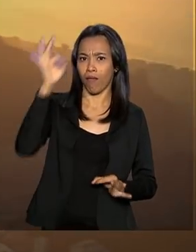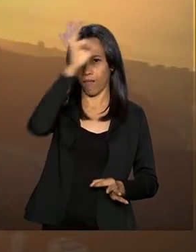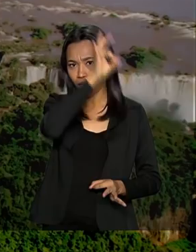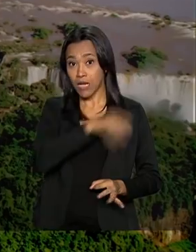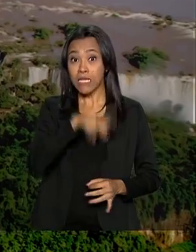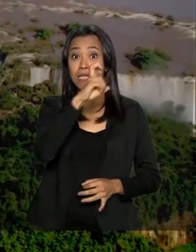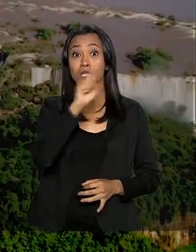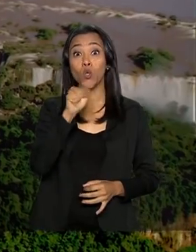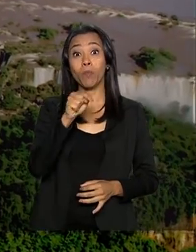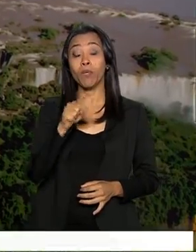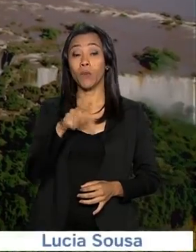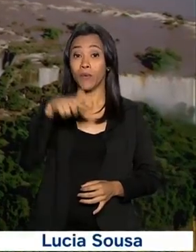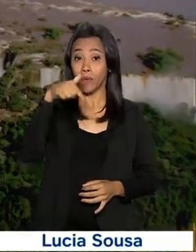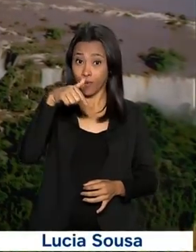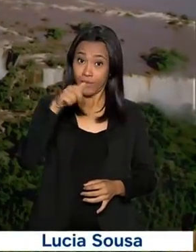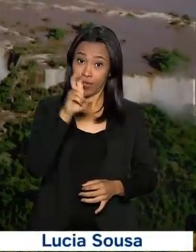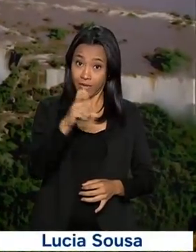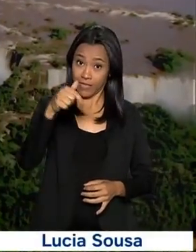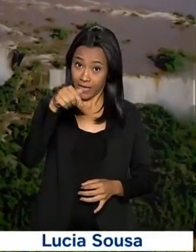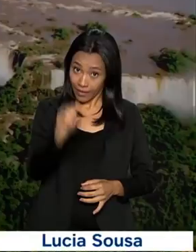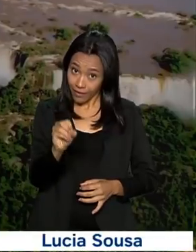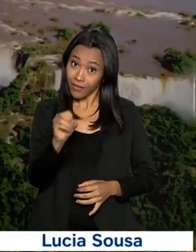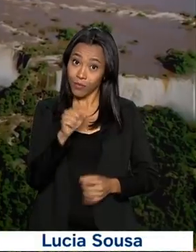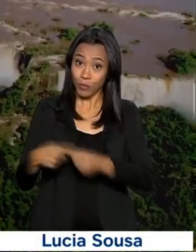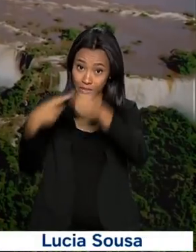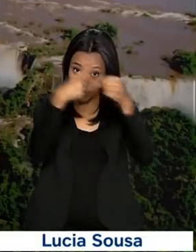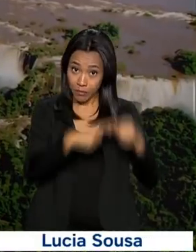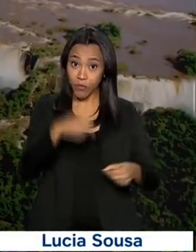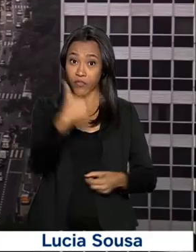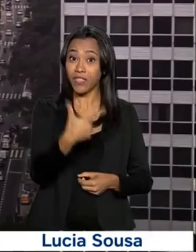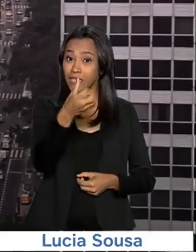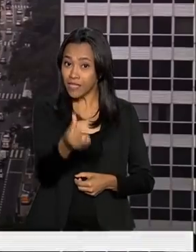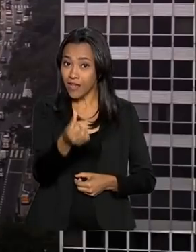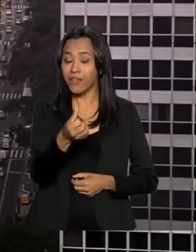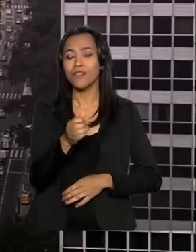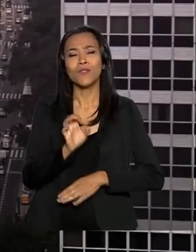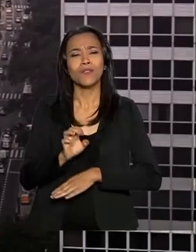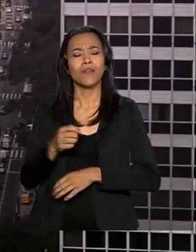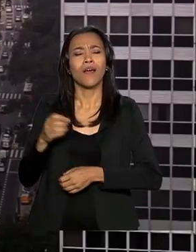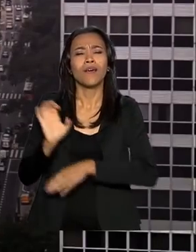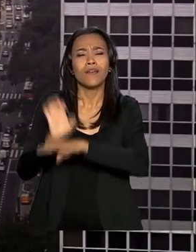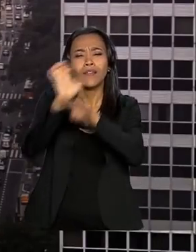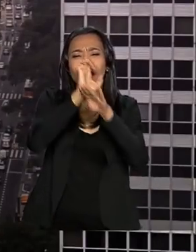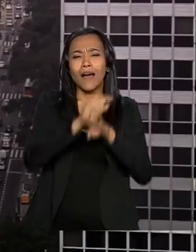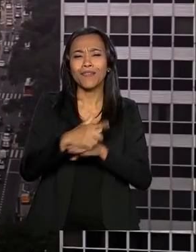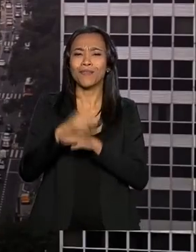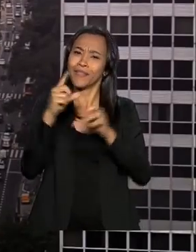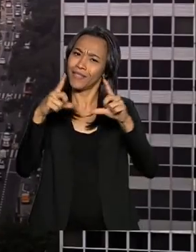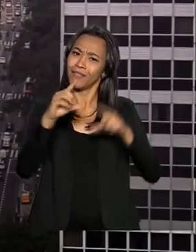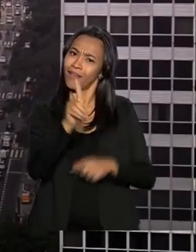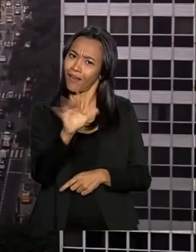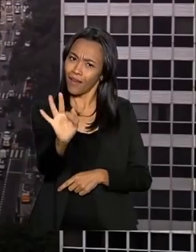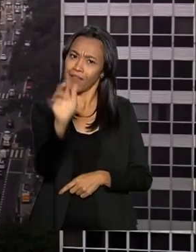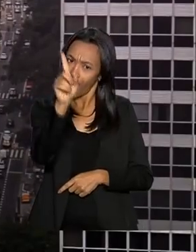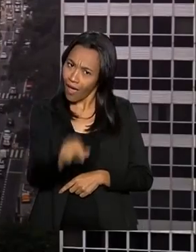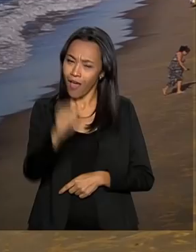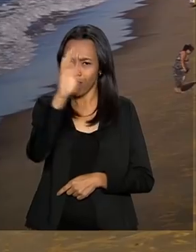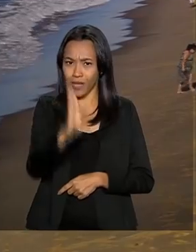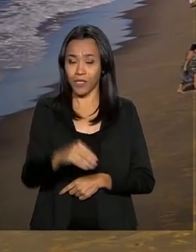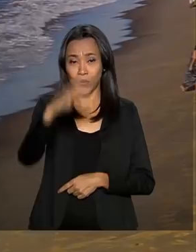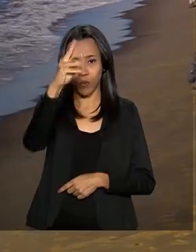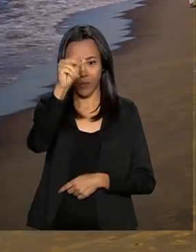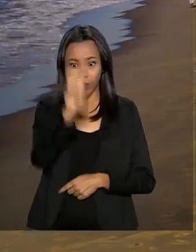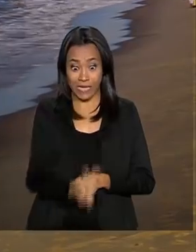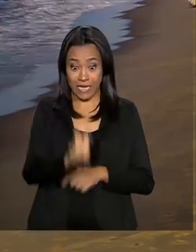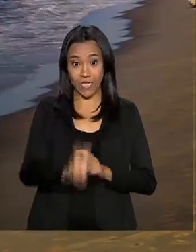.570 municípios em 26 estados e no Distrito Federal. Este é o Brasil, o quinto maior país do mundo em